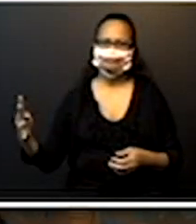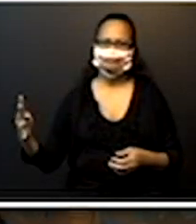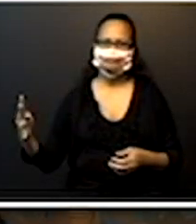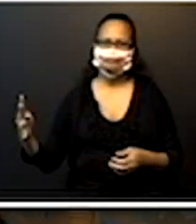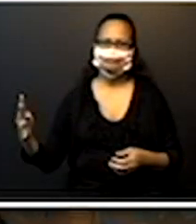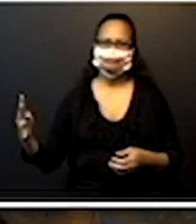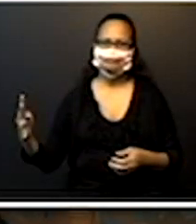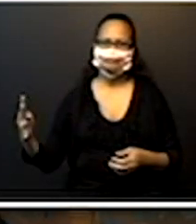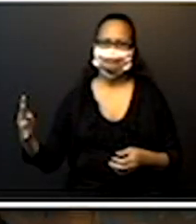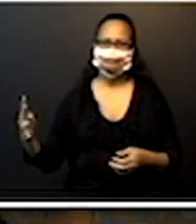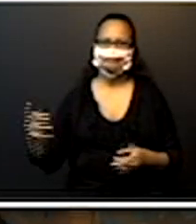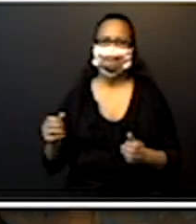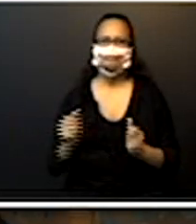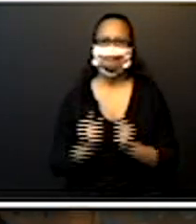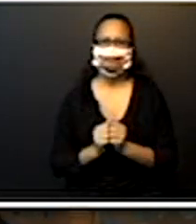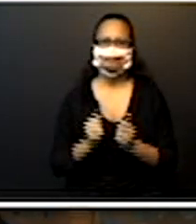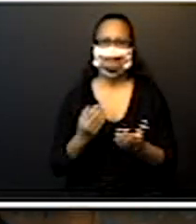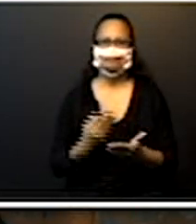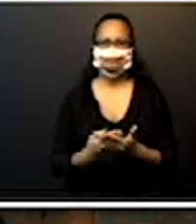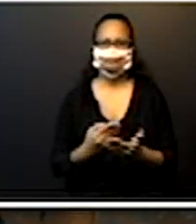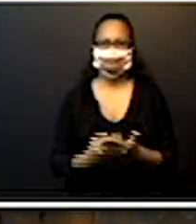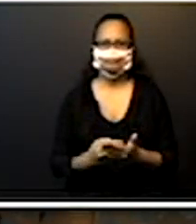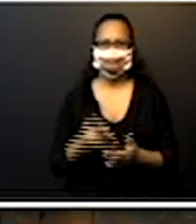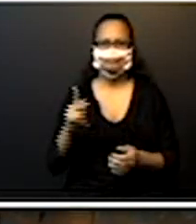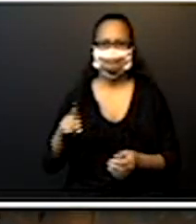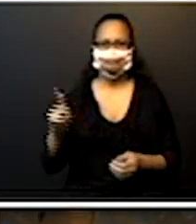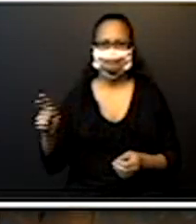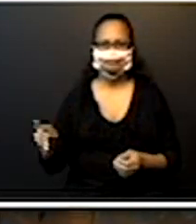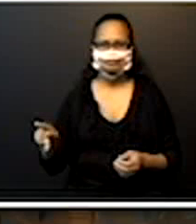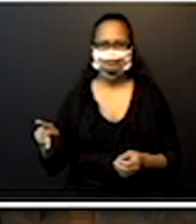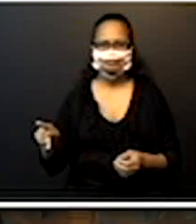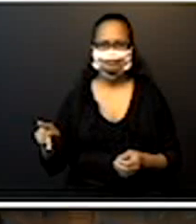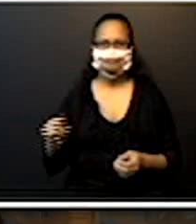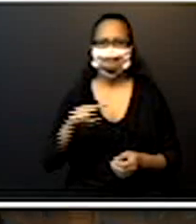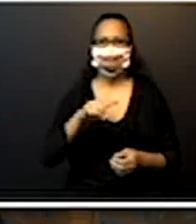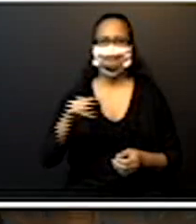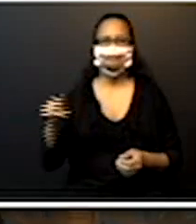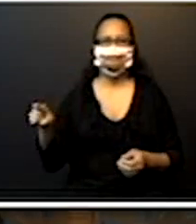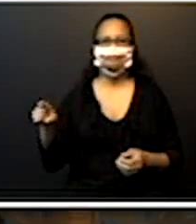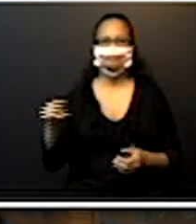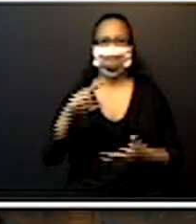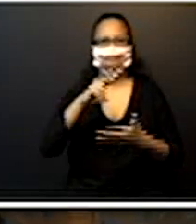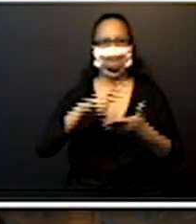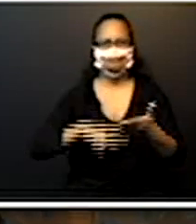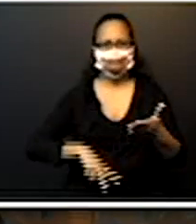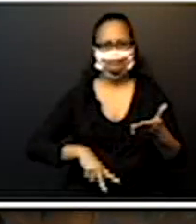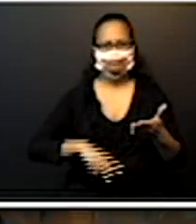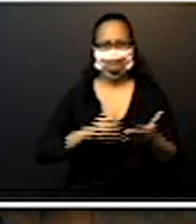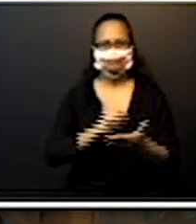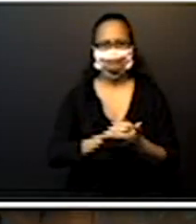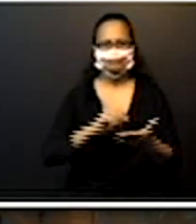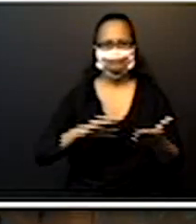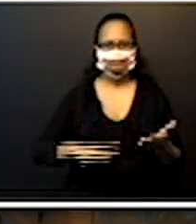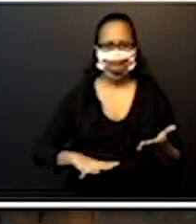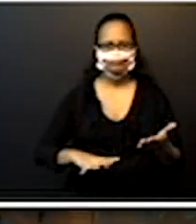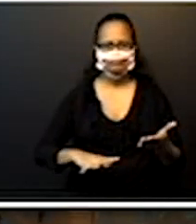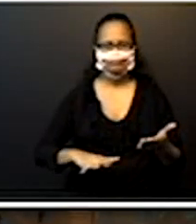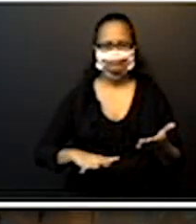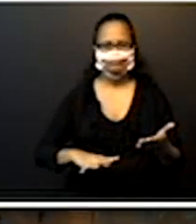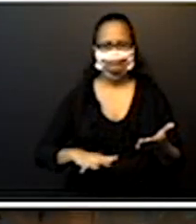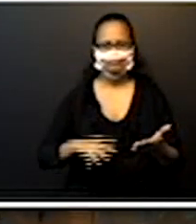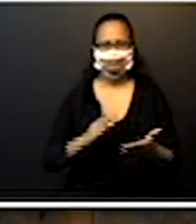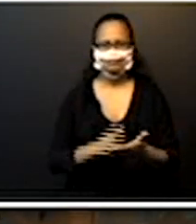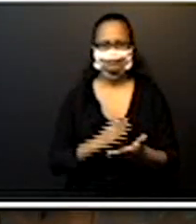com a aula, né? A professora dando a aula. Vocês vão ler os exercícios, as atividades das páginas